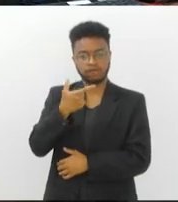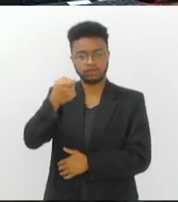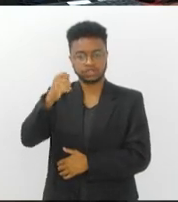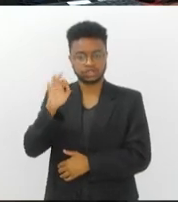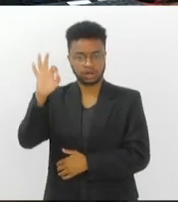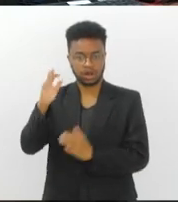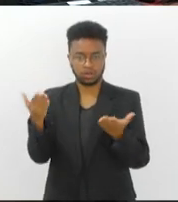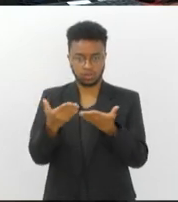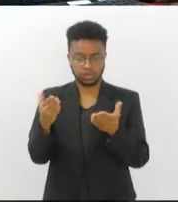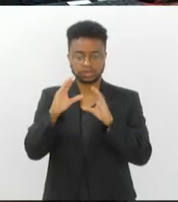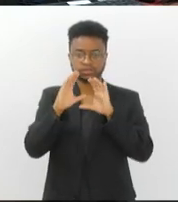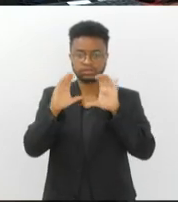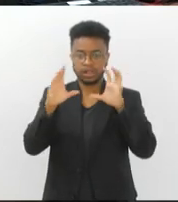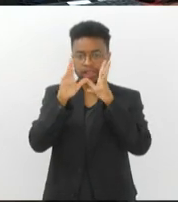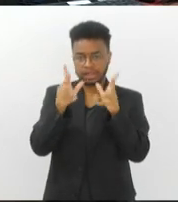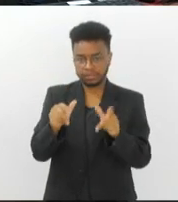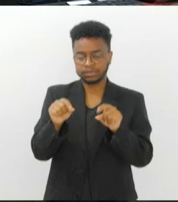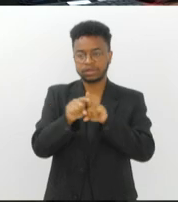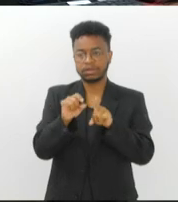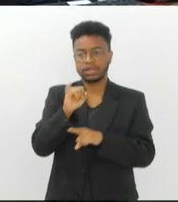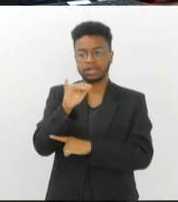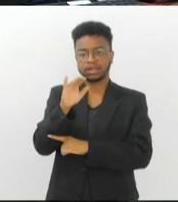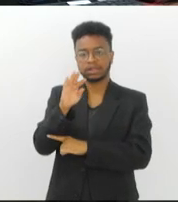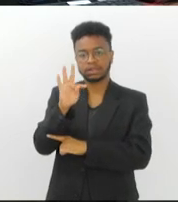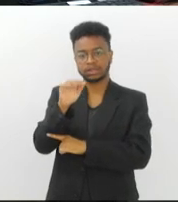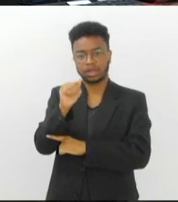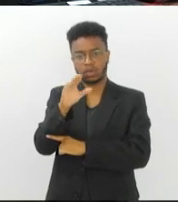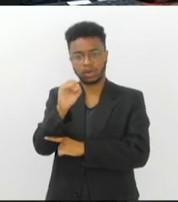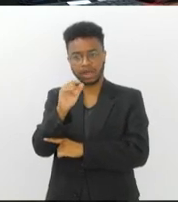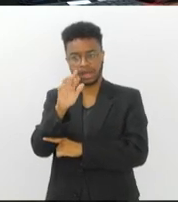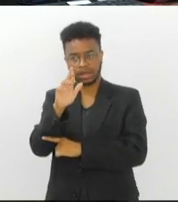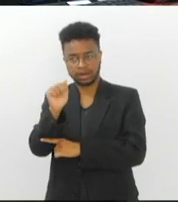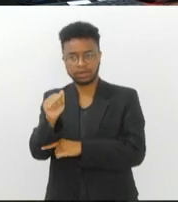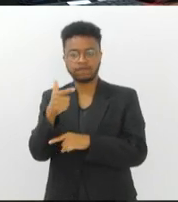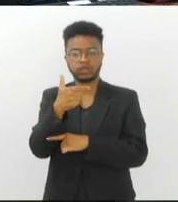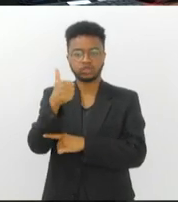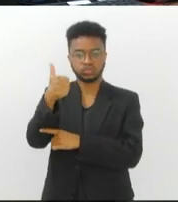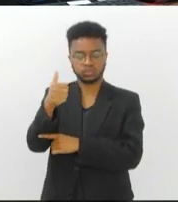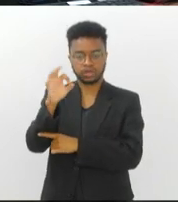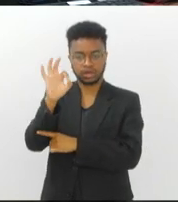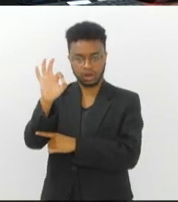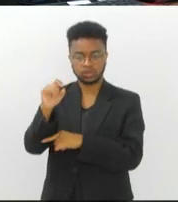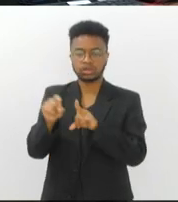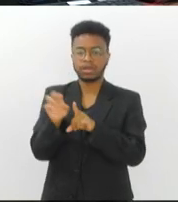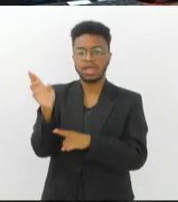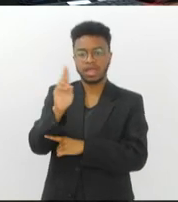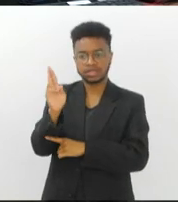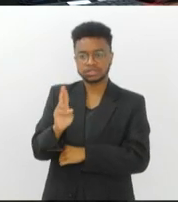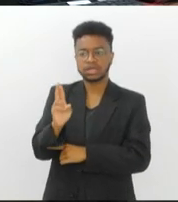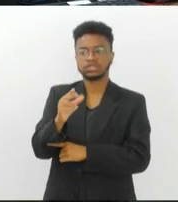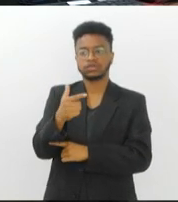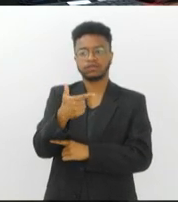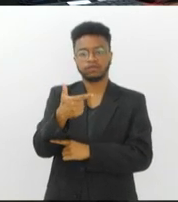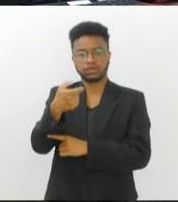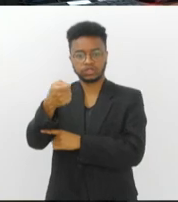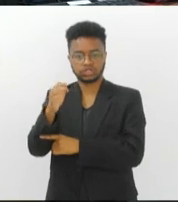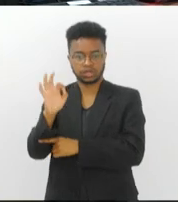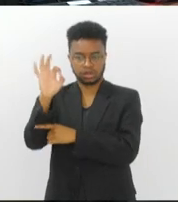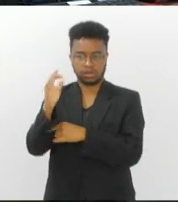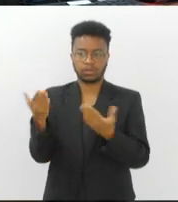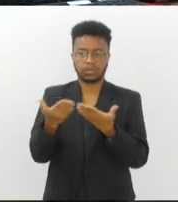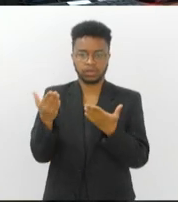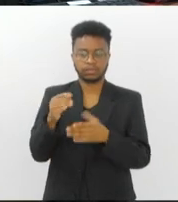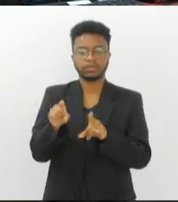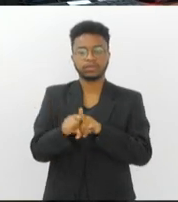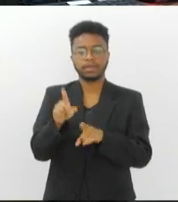nesse momento, céu limpo. Itaucara também, com sol, céu limpo, 21 graus. Resende, também com sol, 20 graus nesse momento, céu